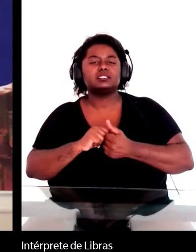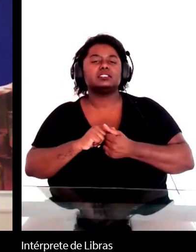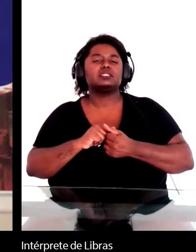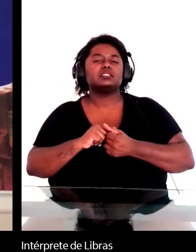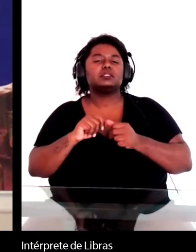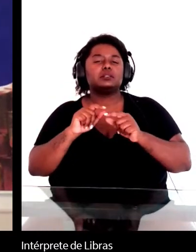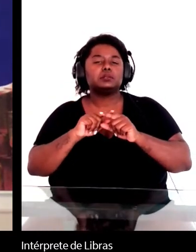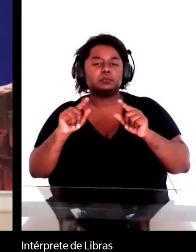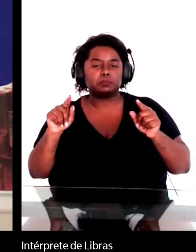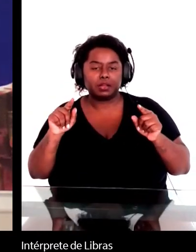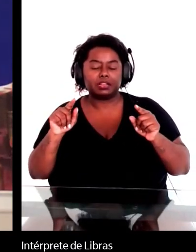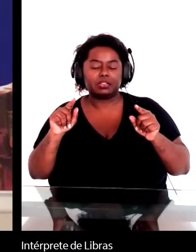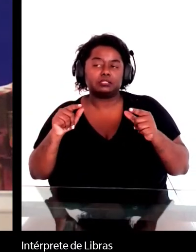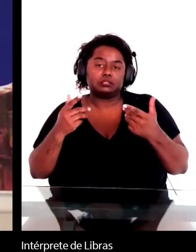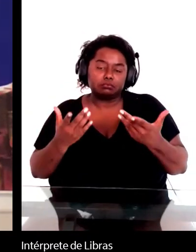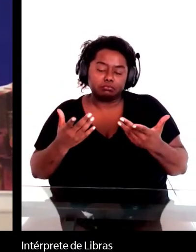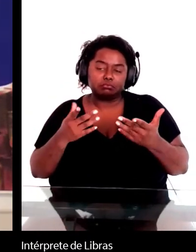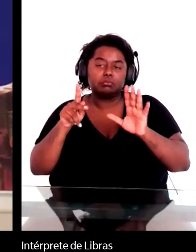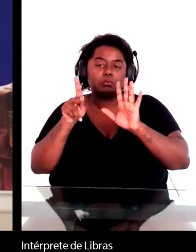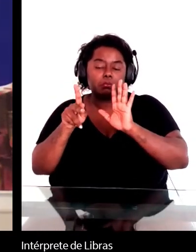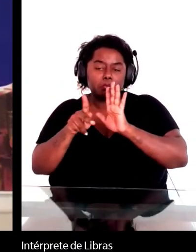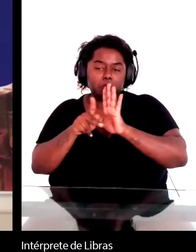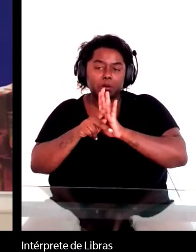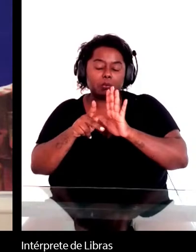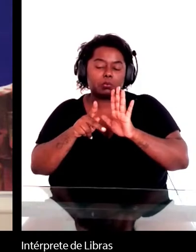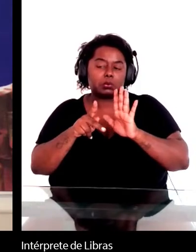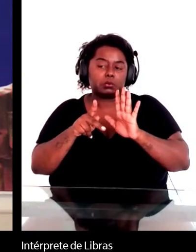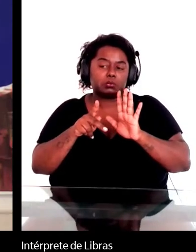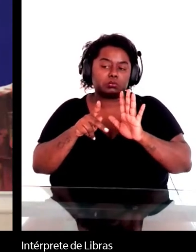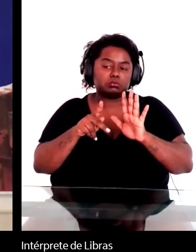Machado em romances não conheço